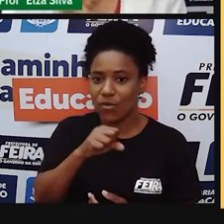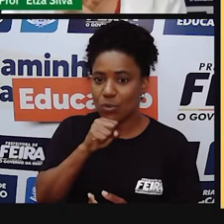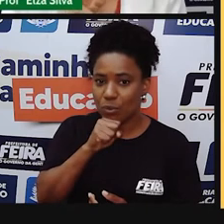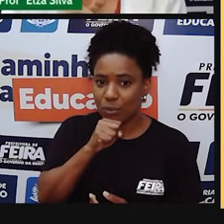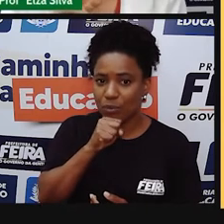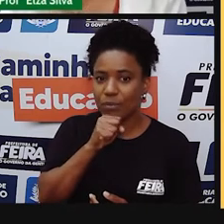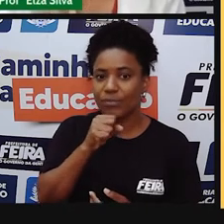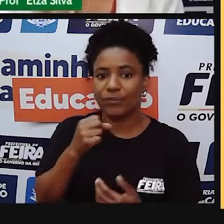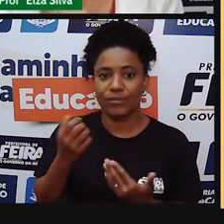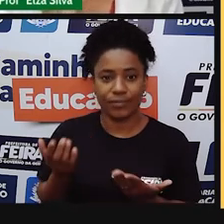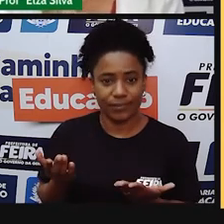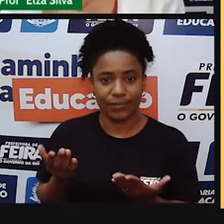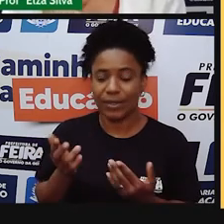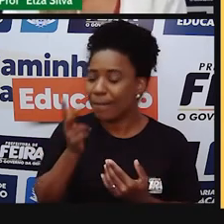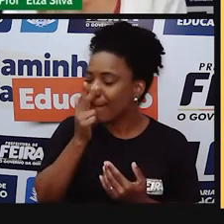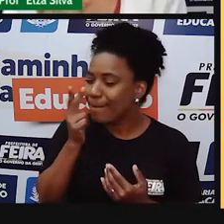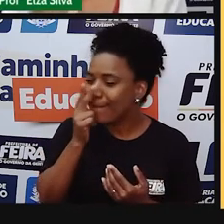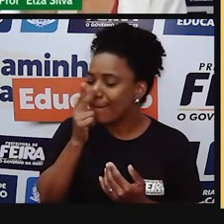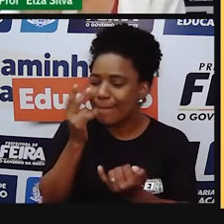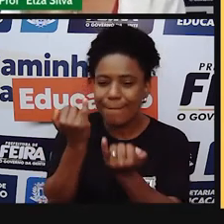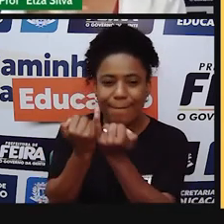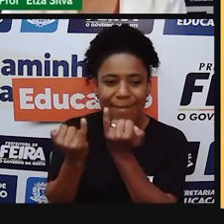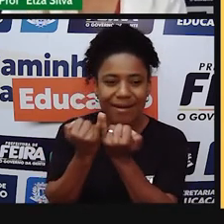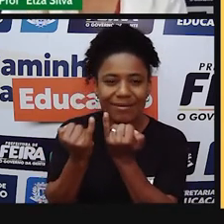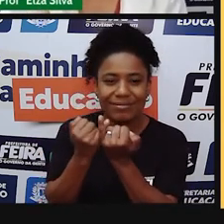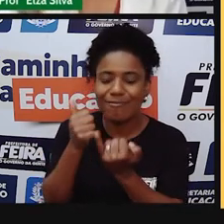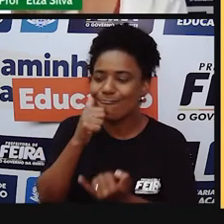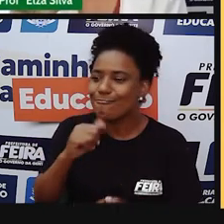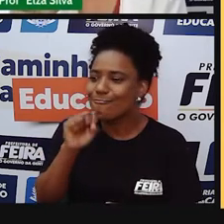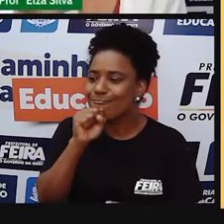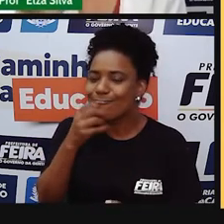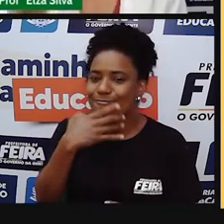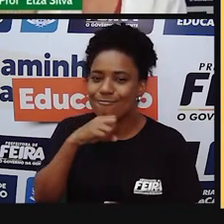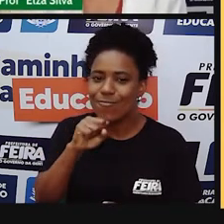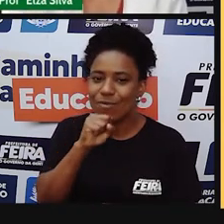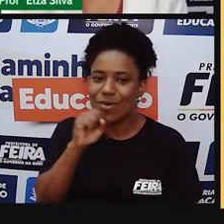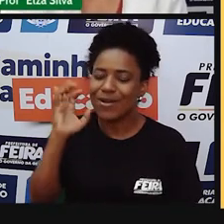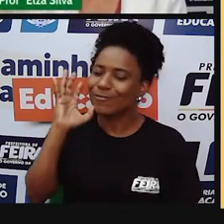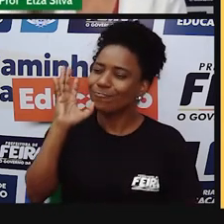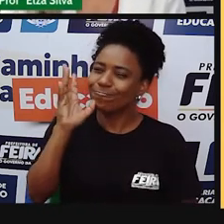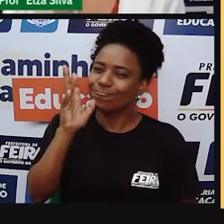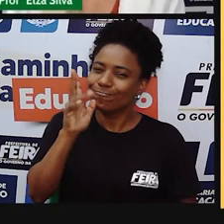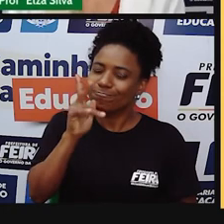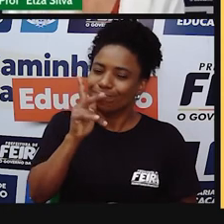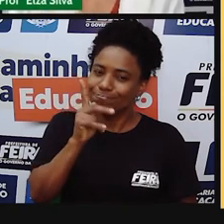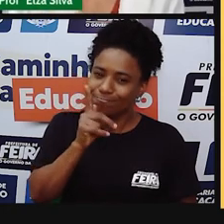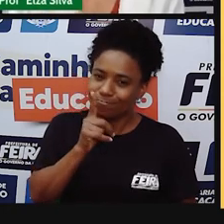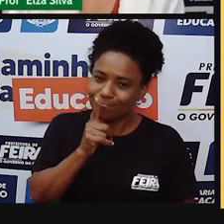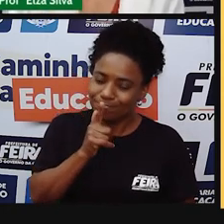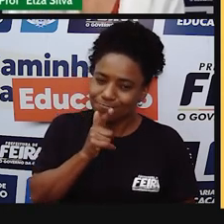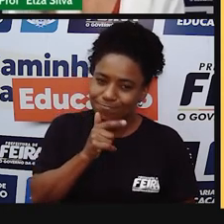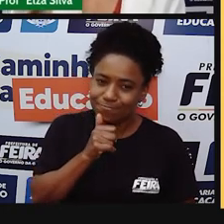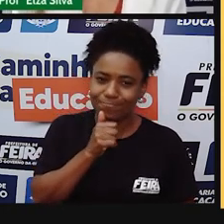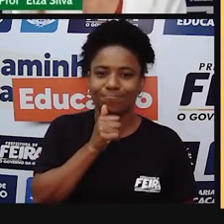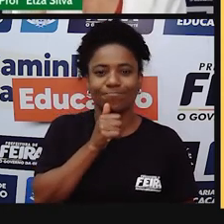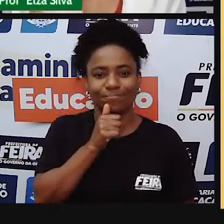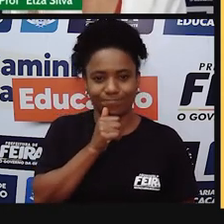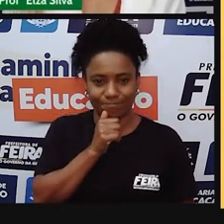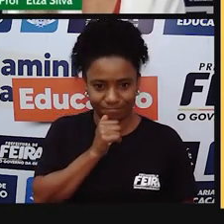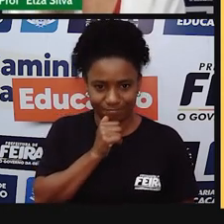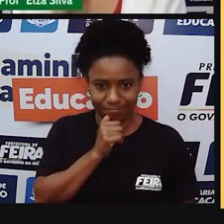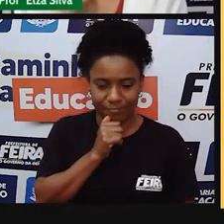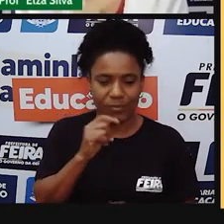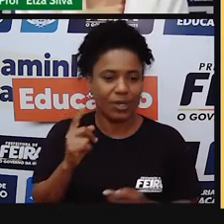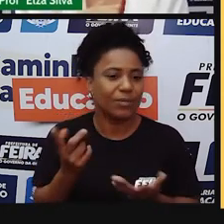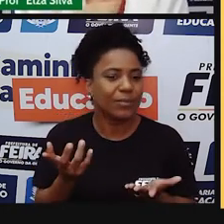gente? o retort seria assim, aquela pessoa que vai demorar um pouco mais para aprender, né? Porque, na verdade,